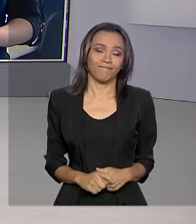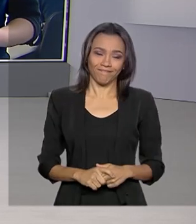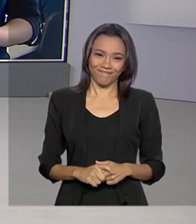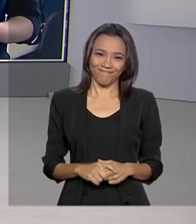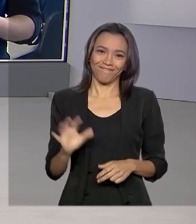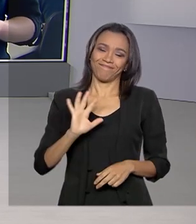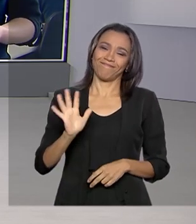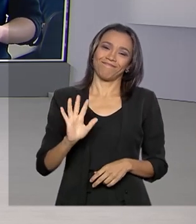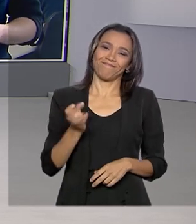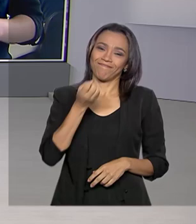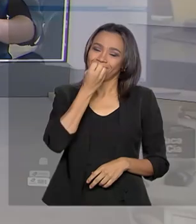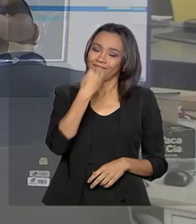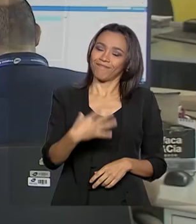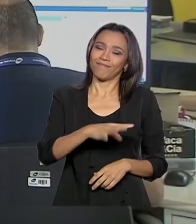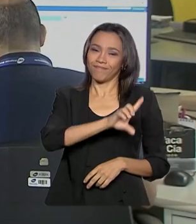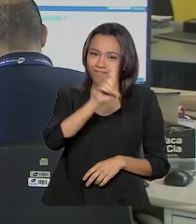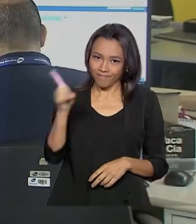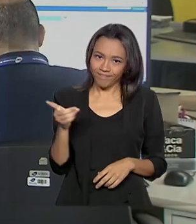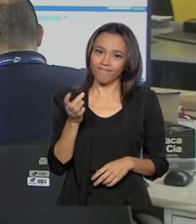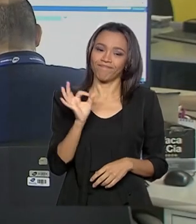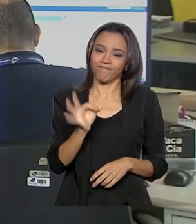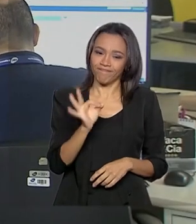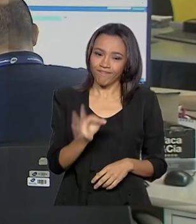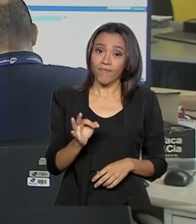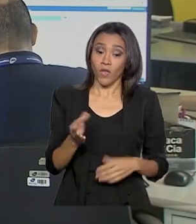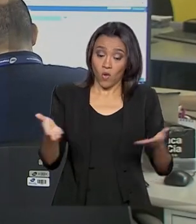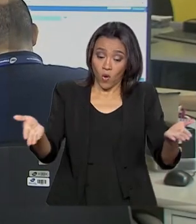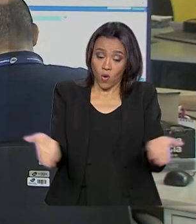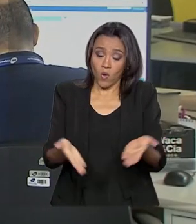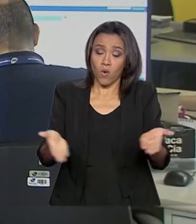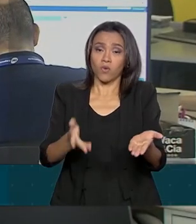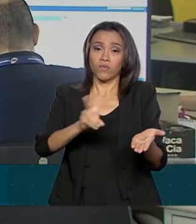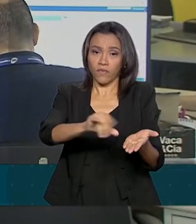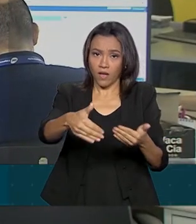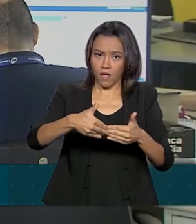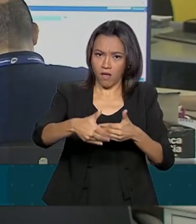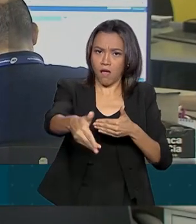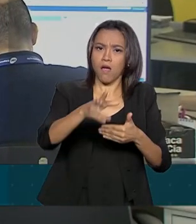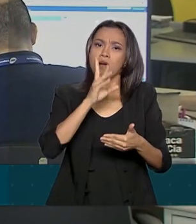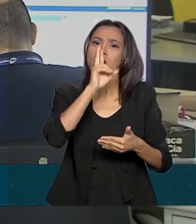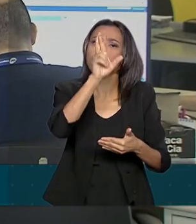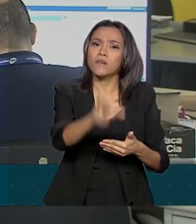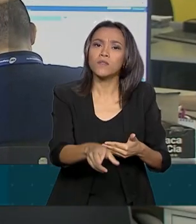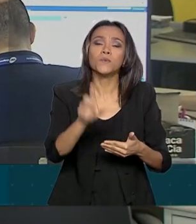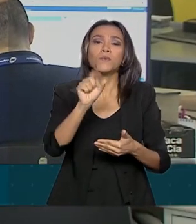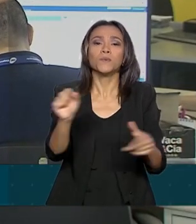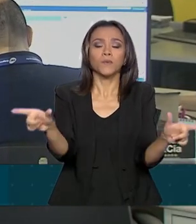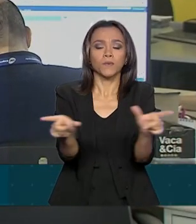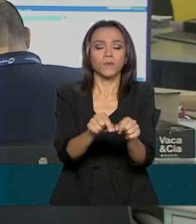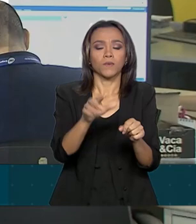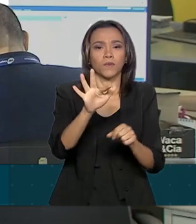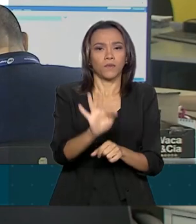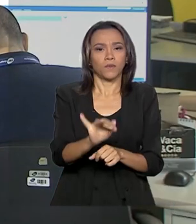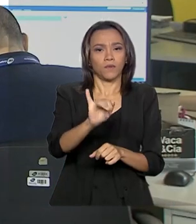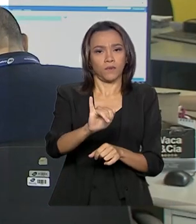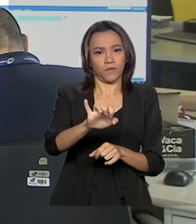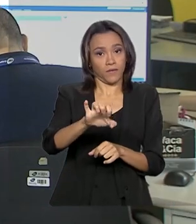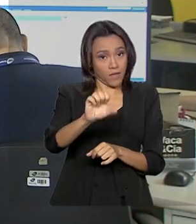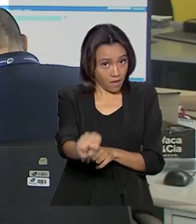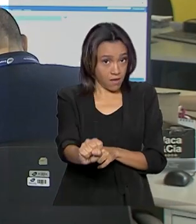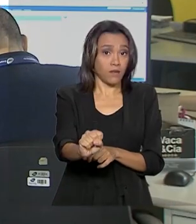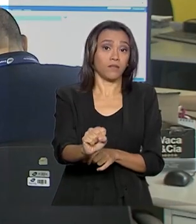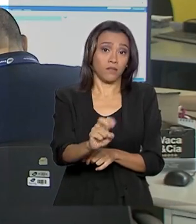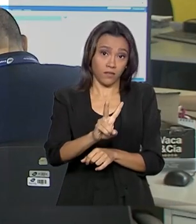Oi, Carla. Bom dia. É isso mesmo. O MEC vai divulgar hoje o resultado da pré-seleção para o Fundo de Financiamento Estudantil, o FIES,